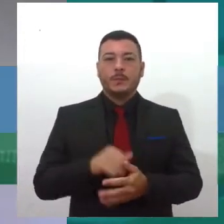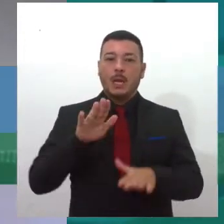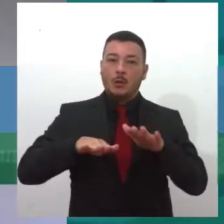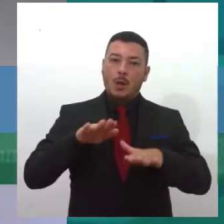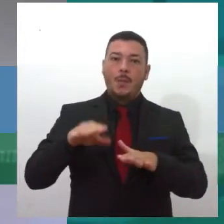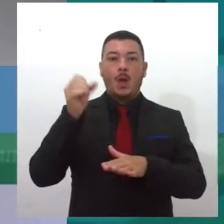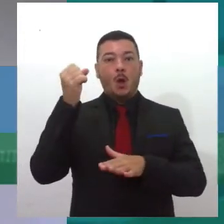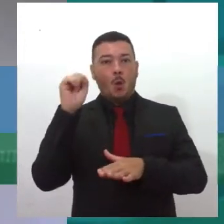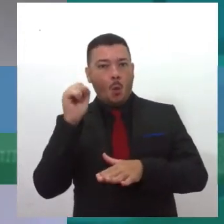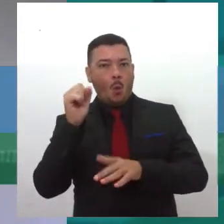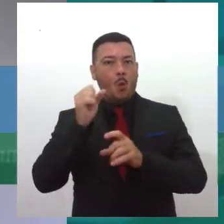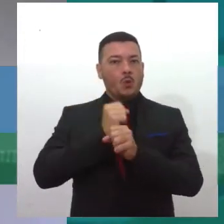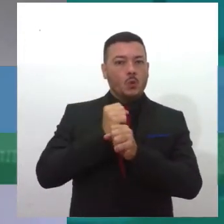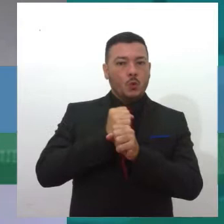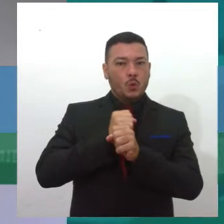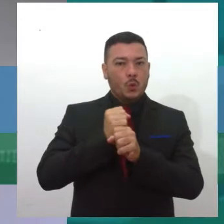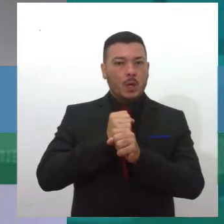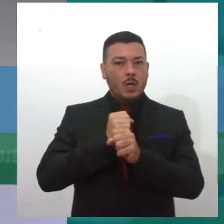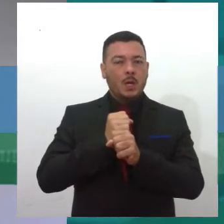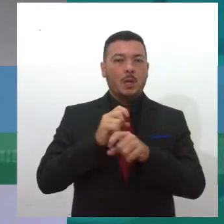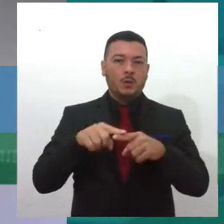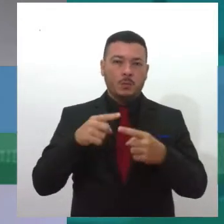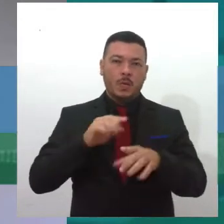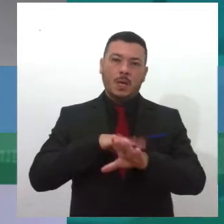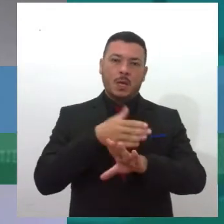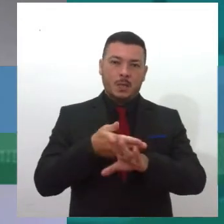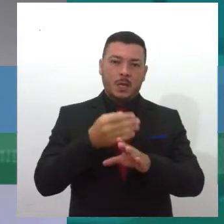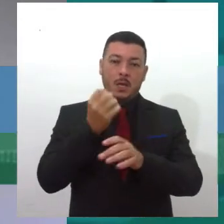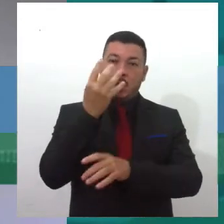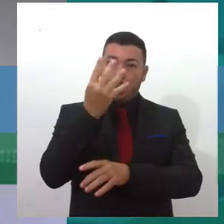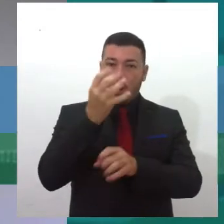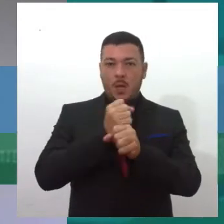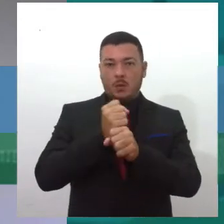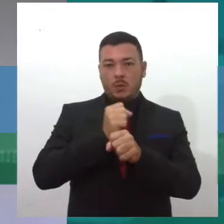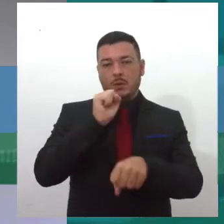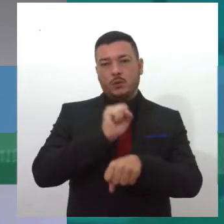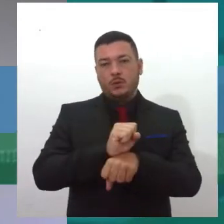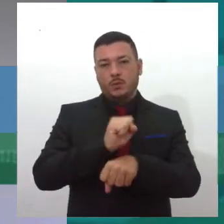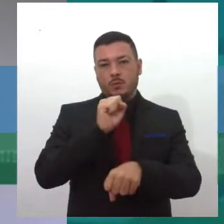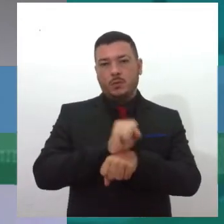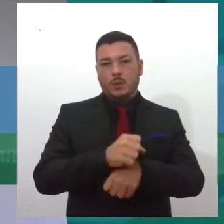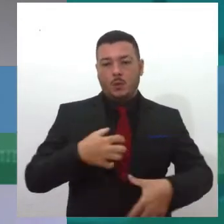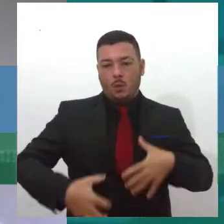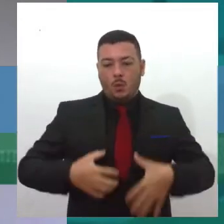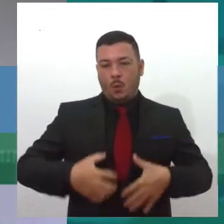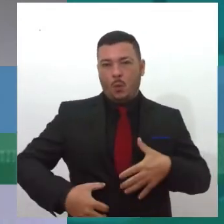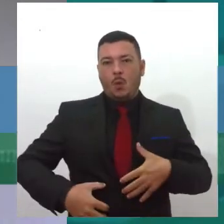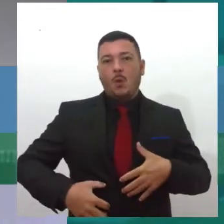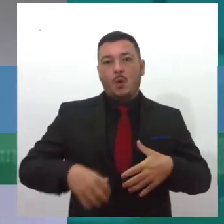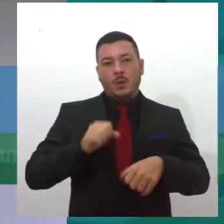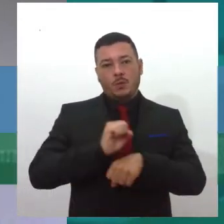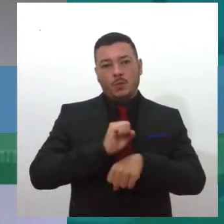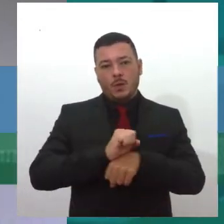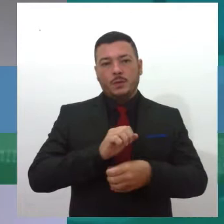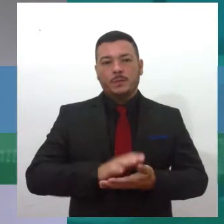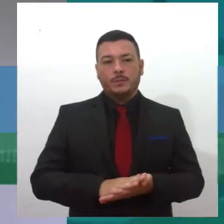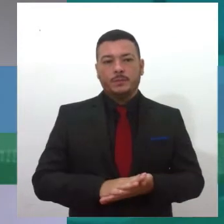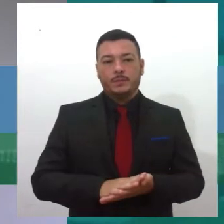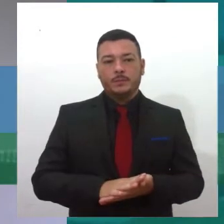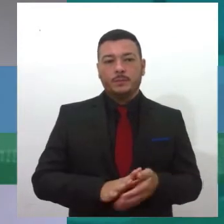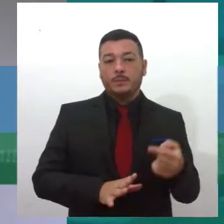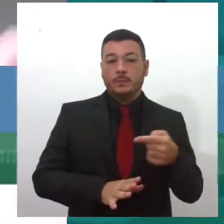mas tem um desvio padrão ali, a pessoa pode ficar até quatro anos esperando um órgão na fila, né, então, vocês veem que é um processo,